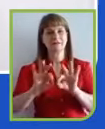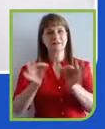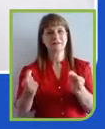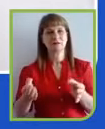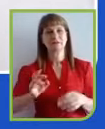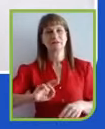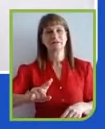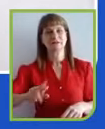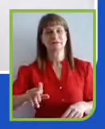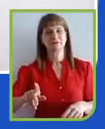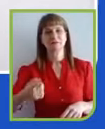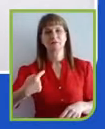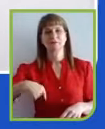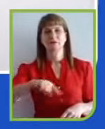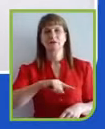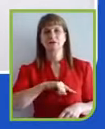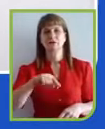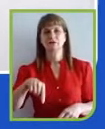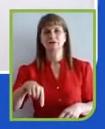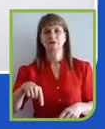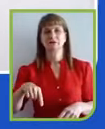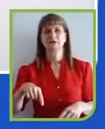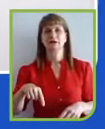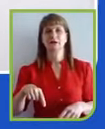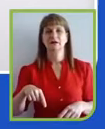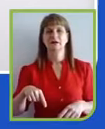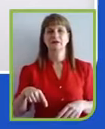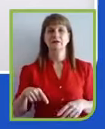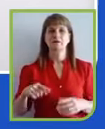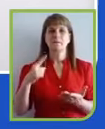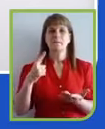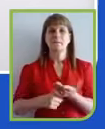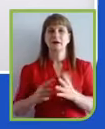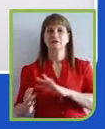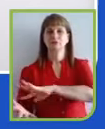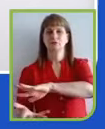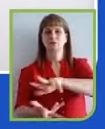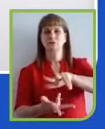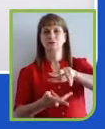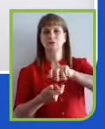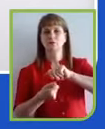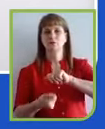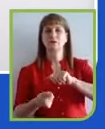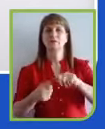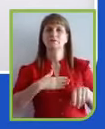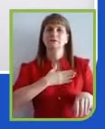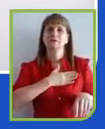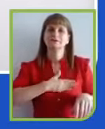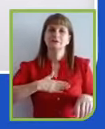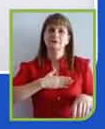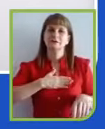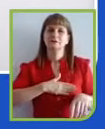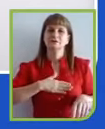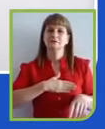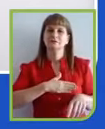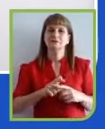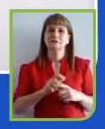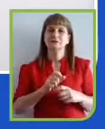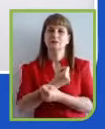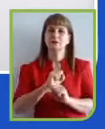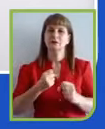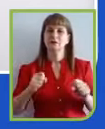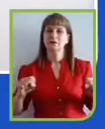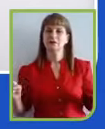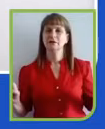rede brasileira do Pacto Global, é sempre uma satisfação enorme estar num momento desse daqui, numa parceria tão